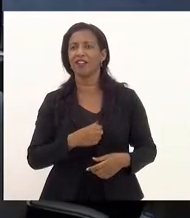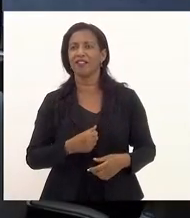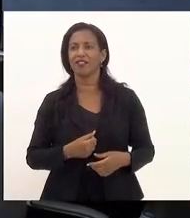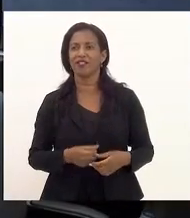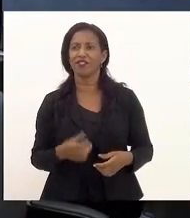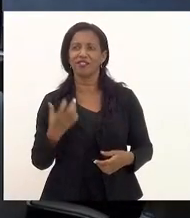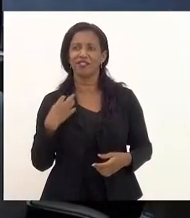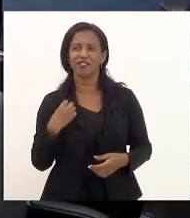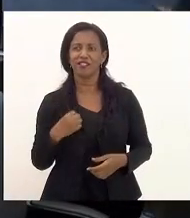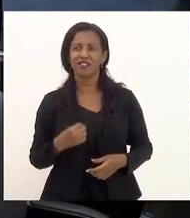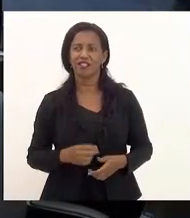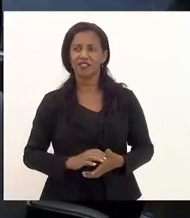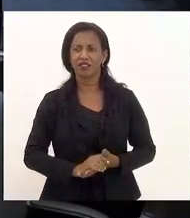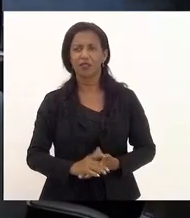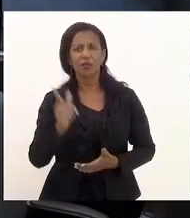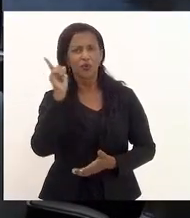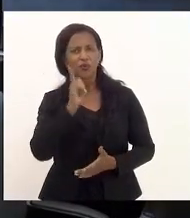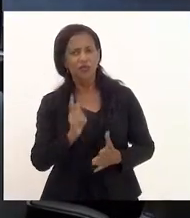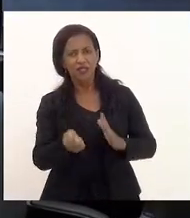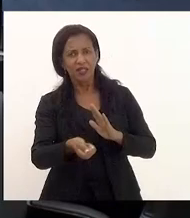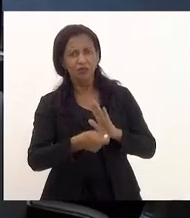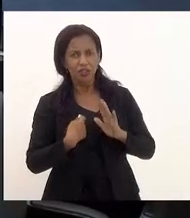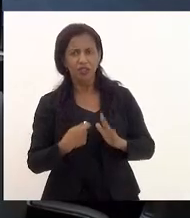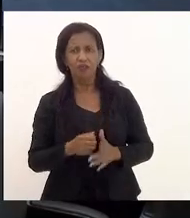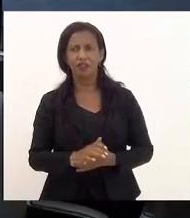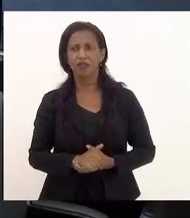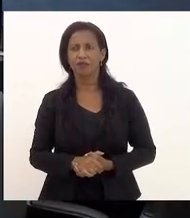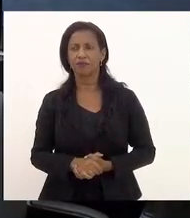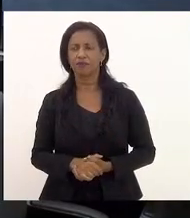Presidente, consegue me escrever aí? Por favor, desculpa.